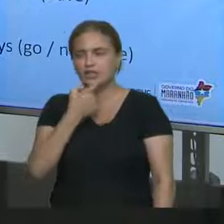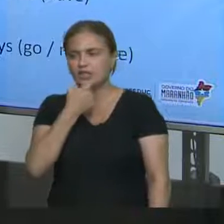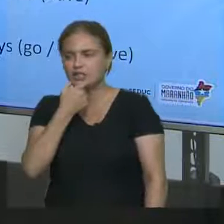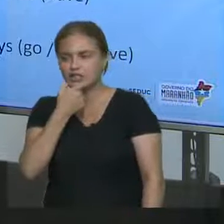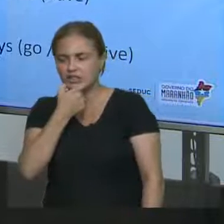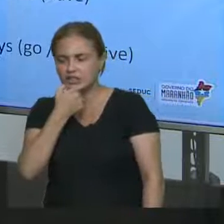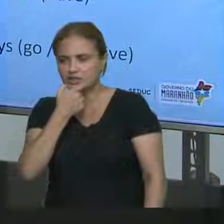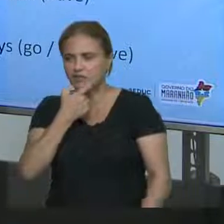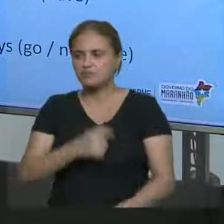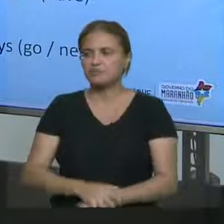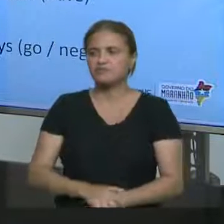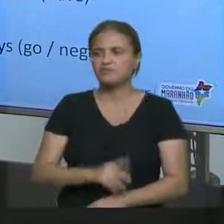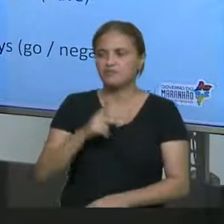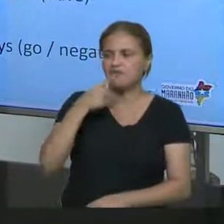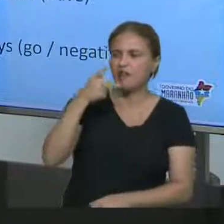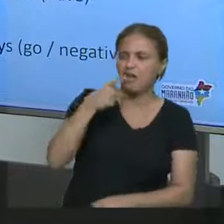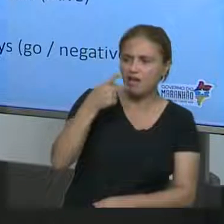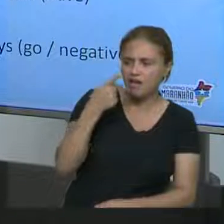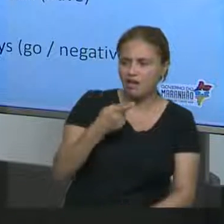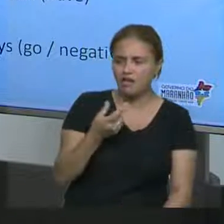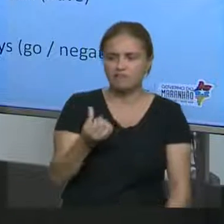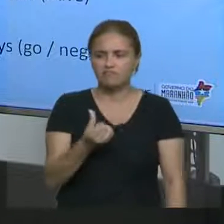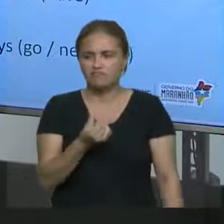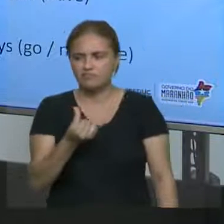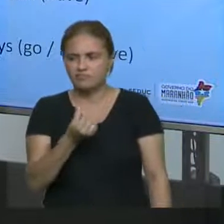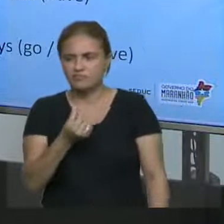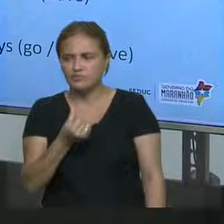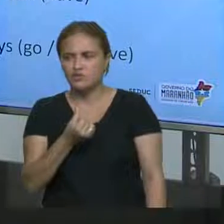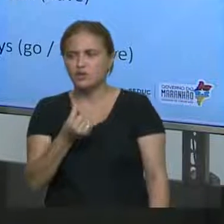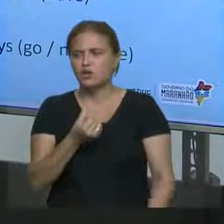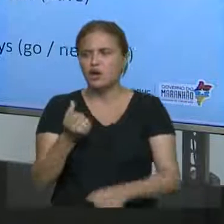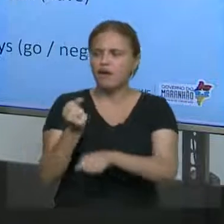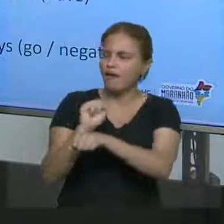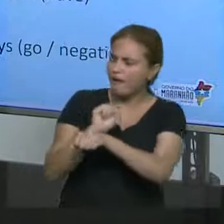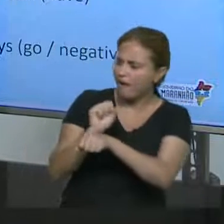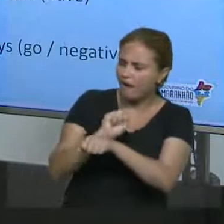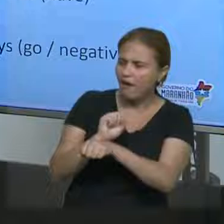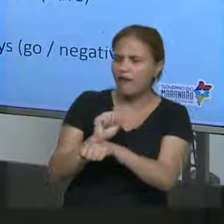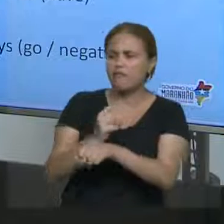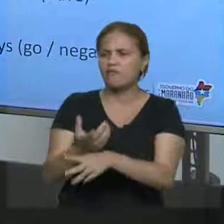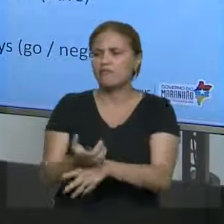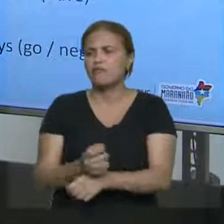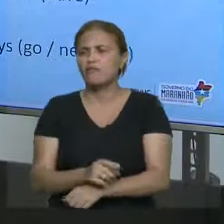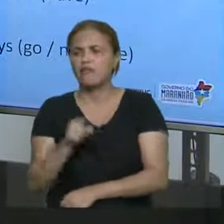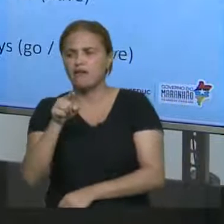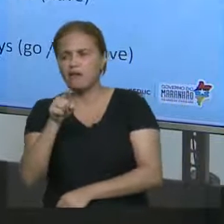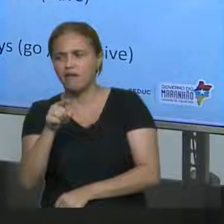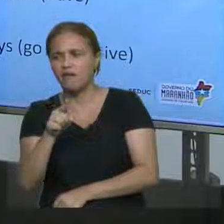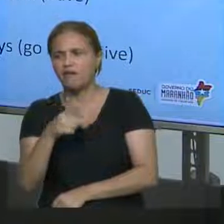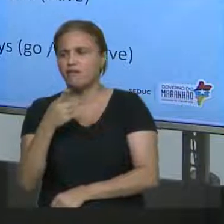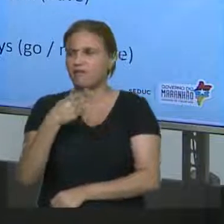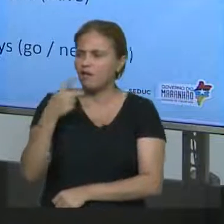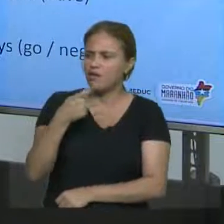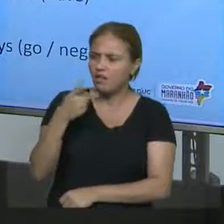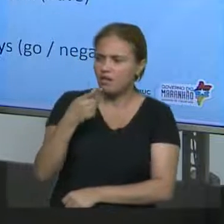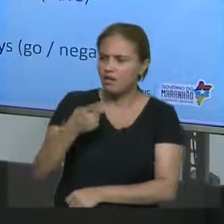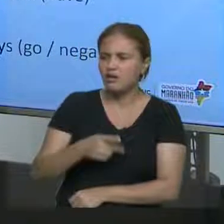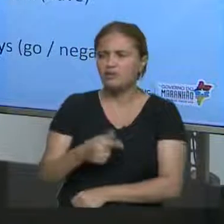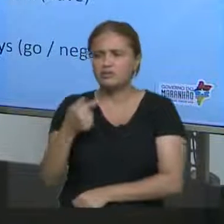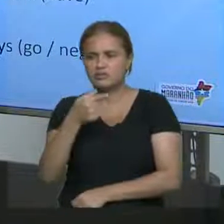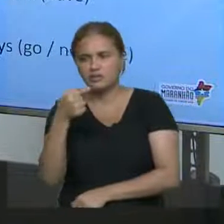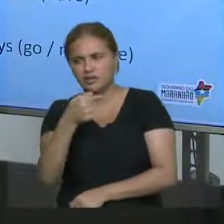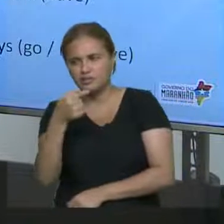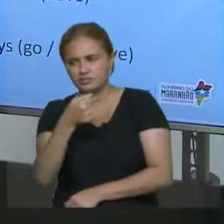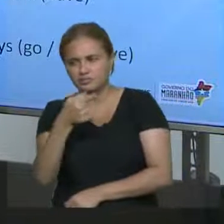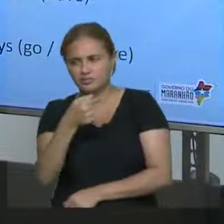speak. Number six, I, one car and he, two cars, have. Number seven, you, espaço,